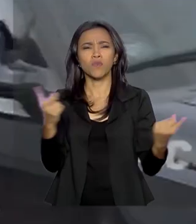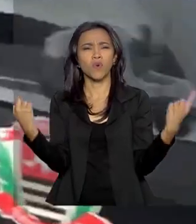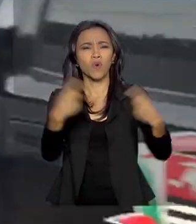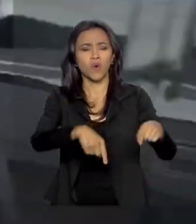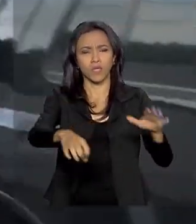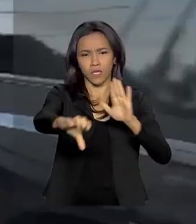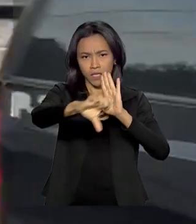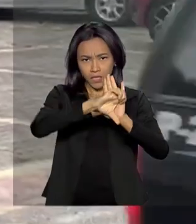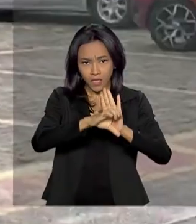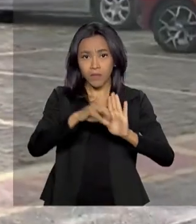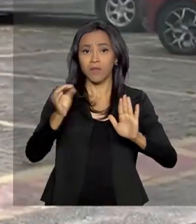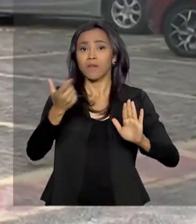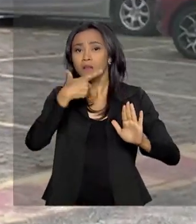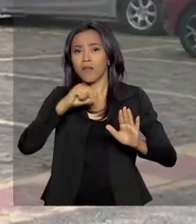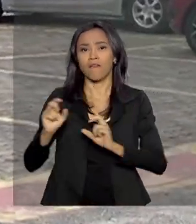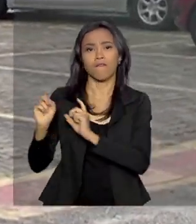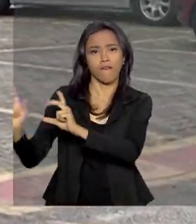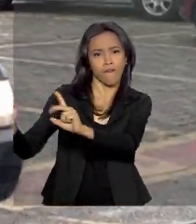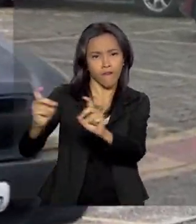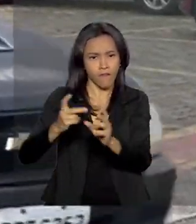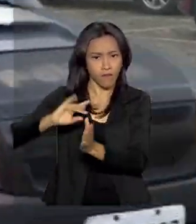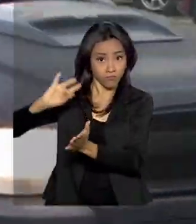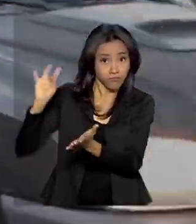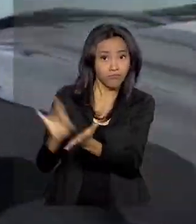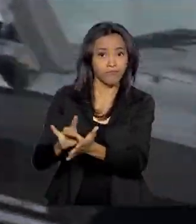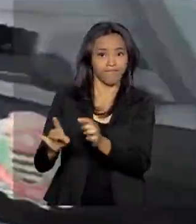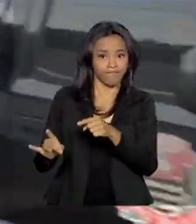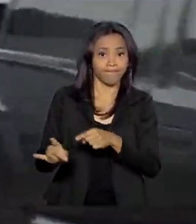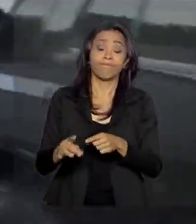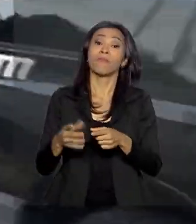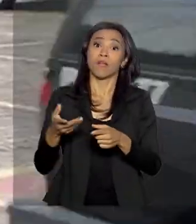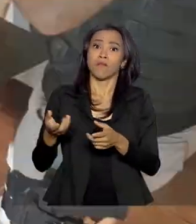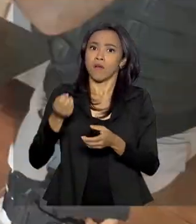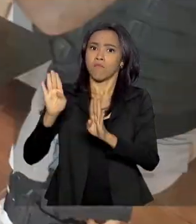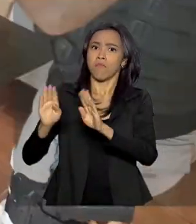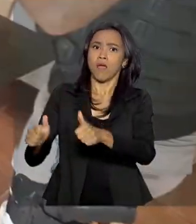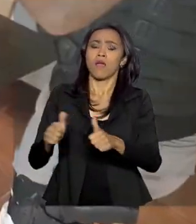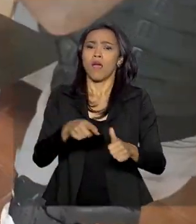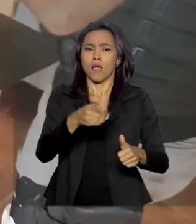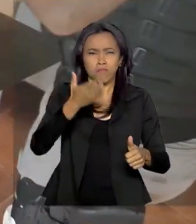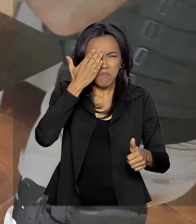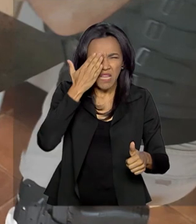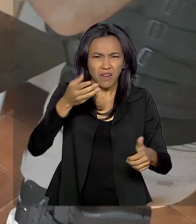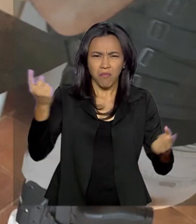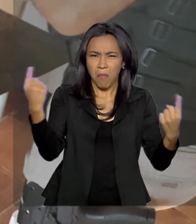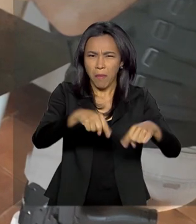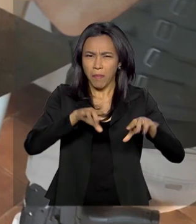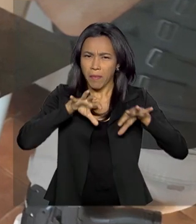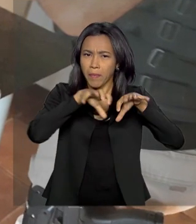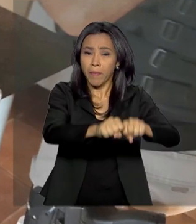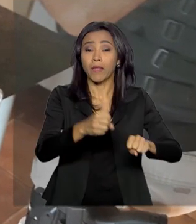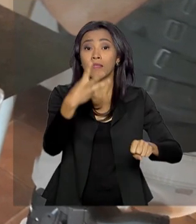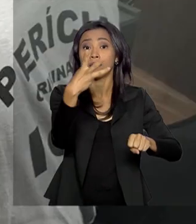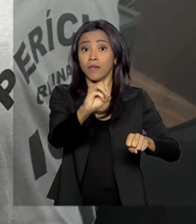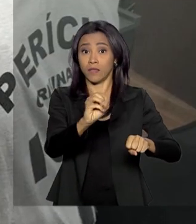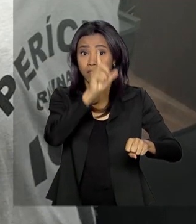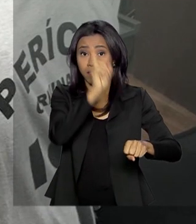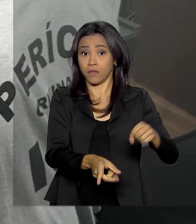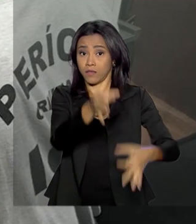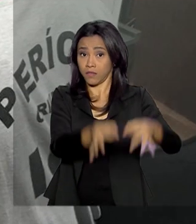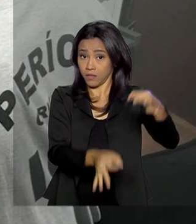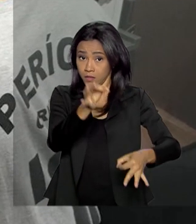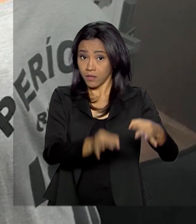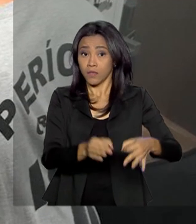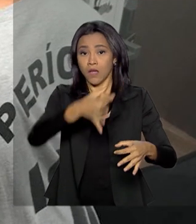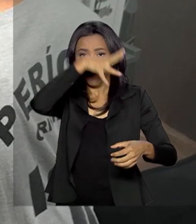contra a propriedade intelectual. Com a participação das polícias civis, estão sendo cumpridos 30 mandados de busca e apreensão